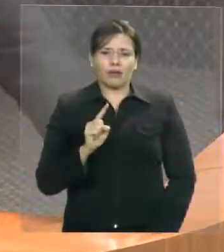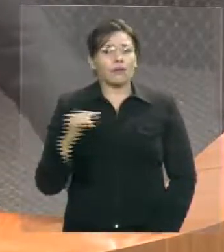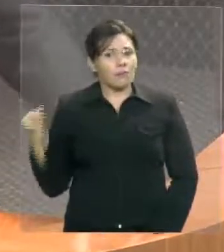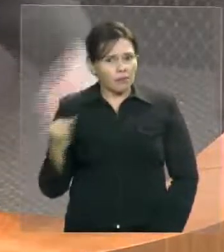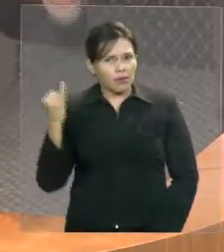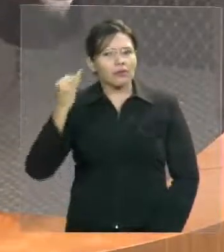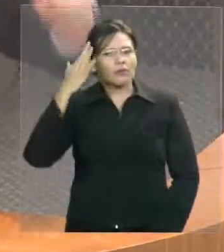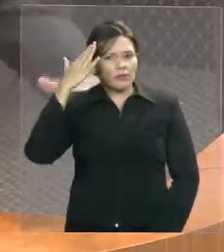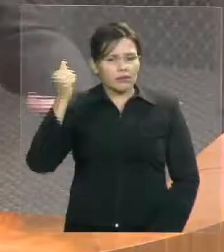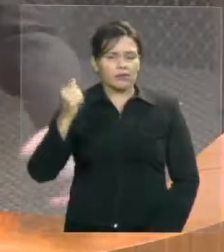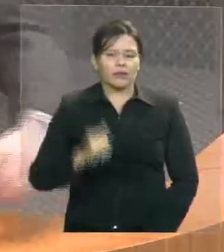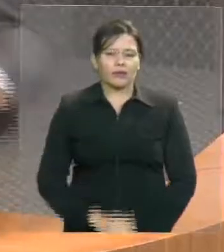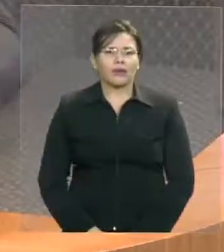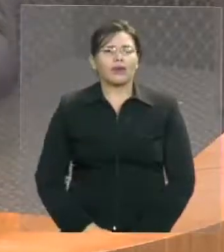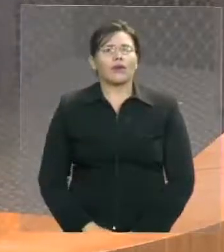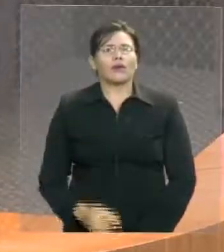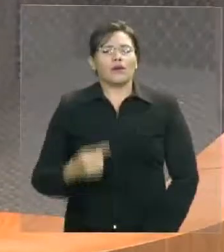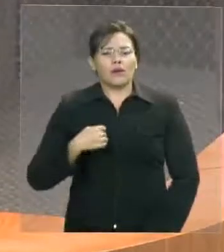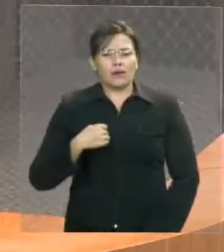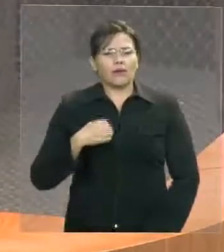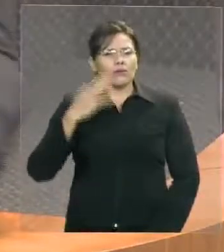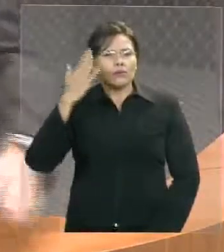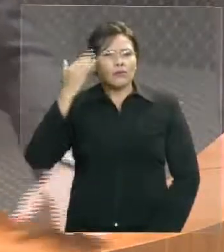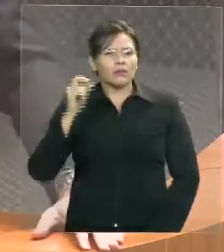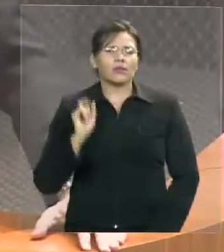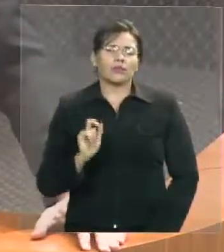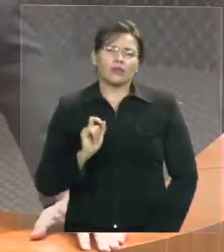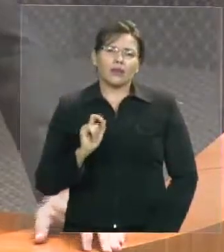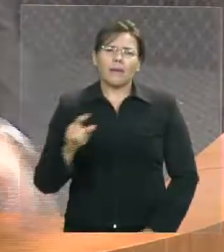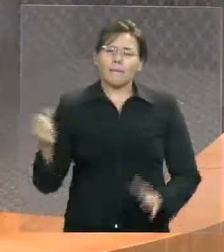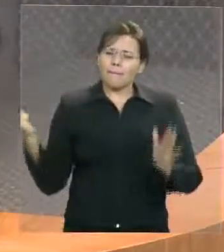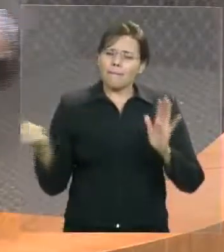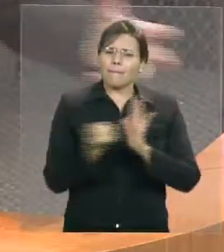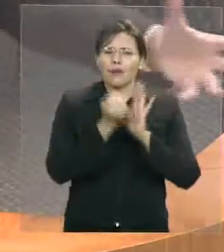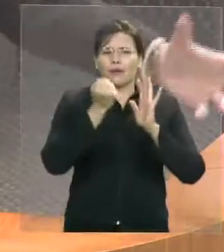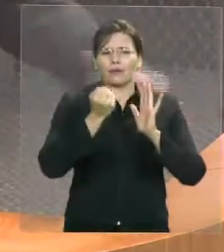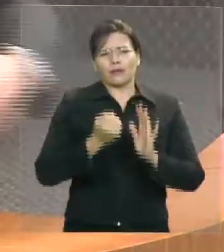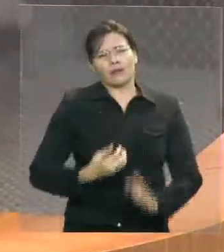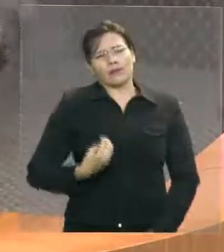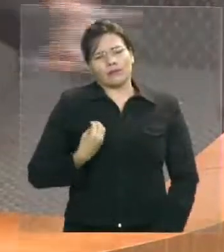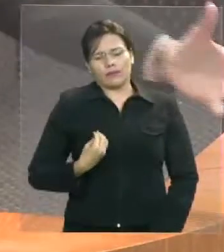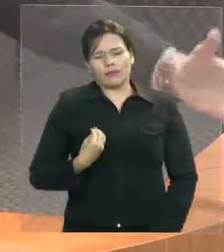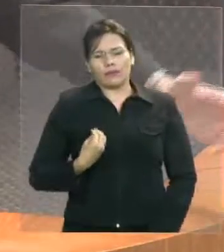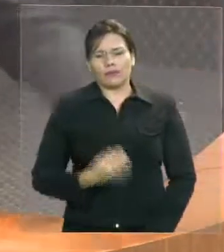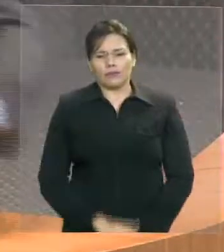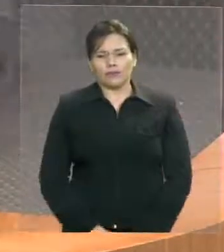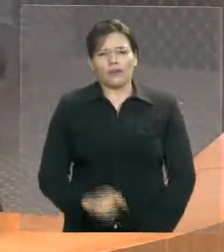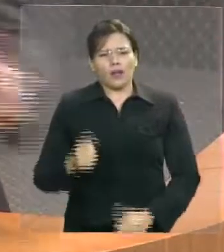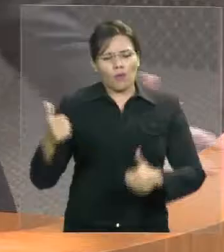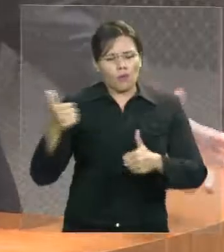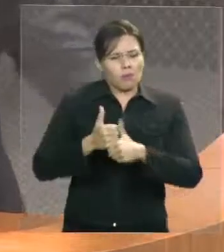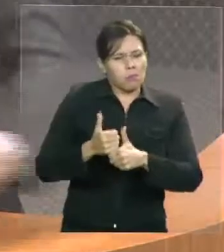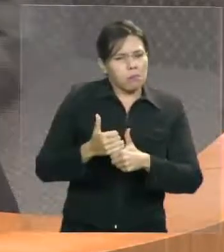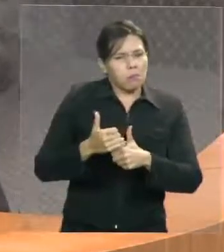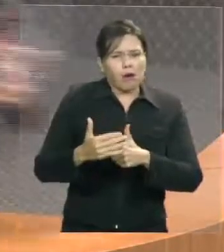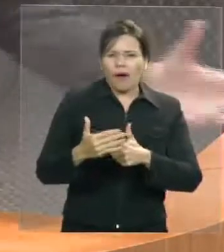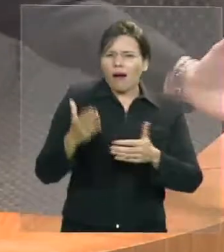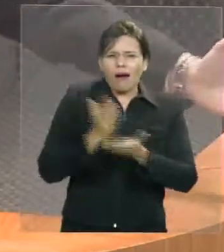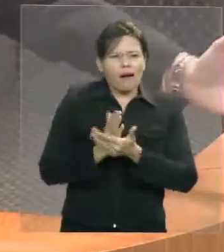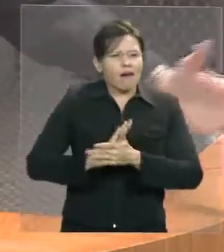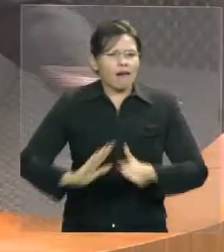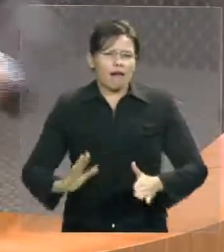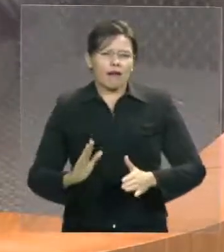porque isso é o que fica. Isso é o que vai ficar. Nada mais o mandato acaba, o poder acaba, tudo